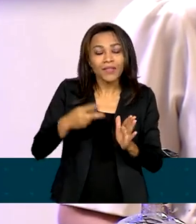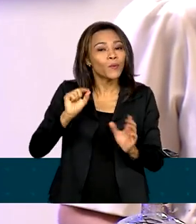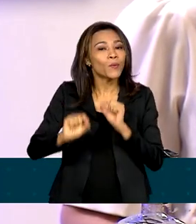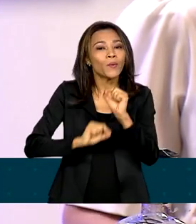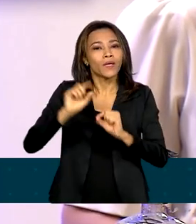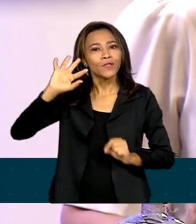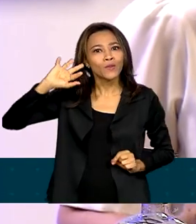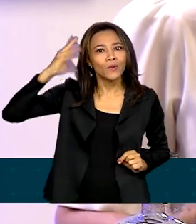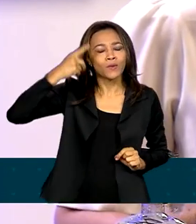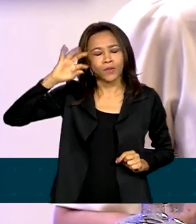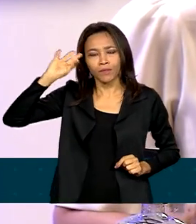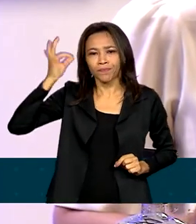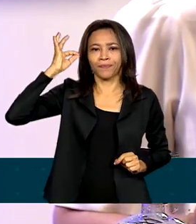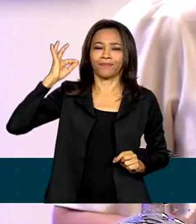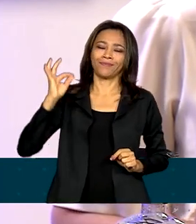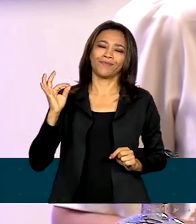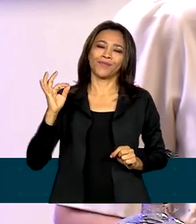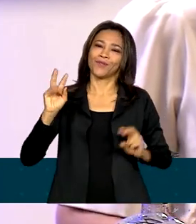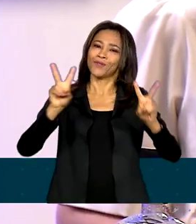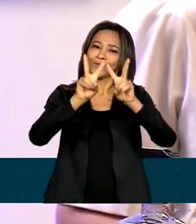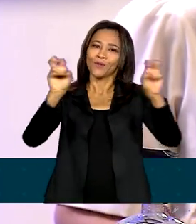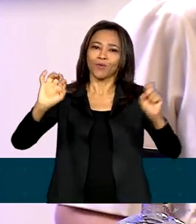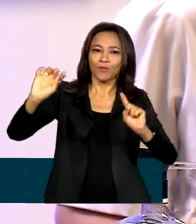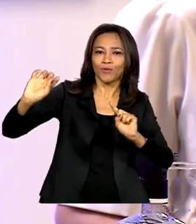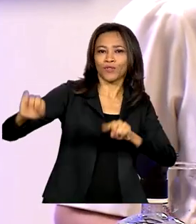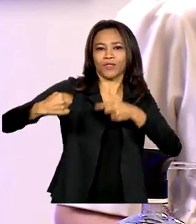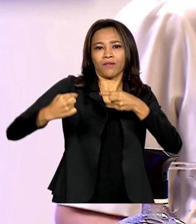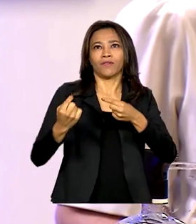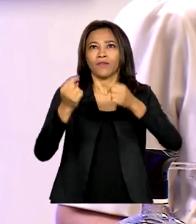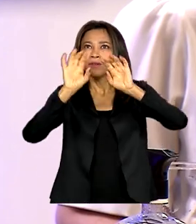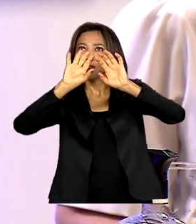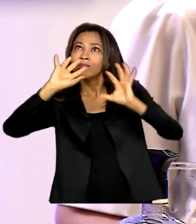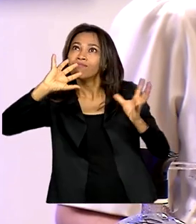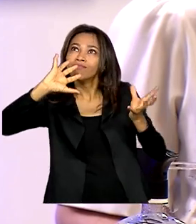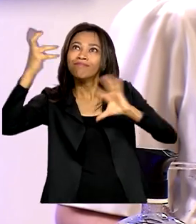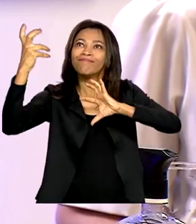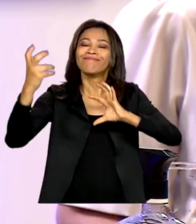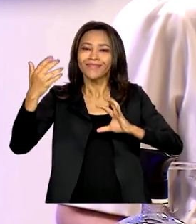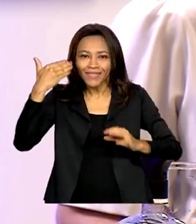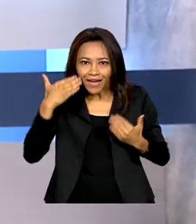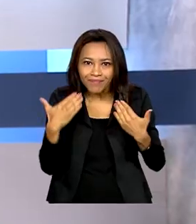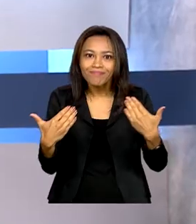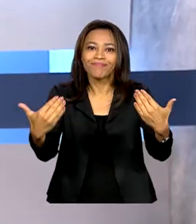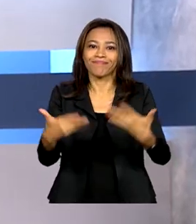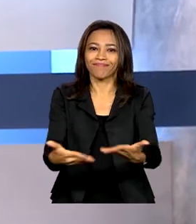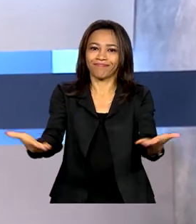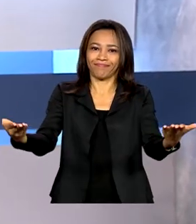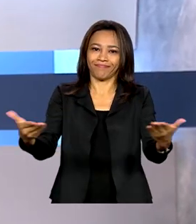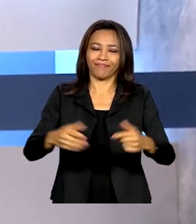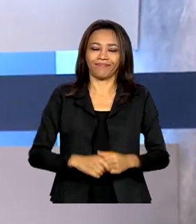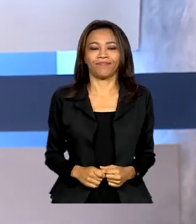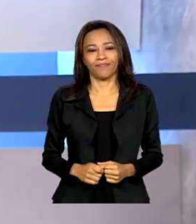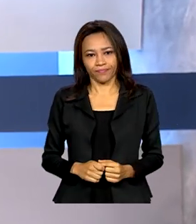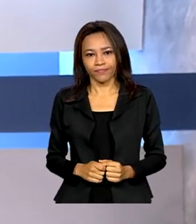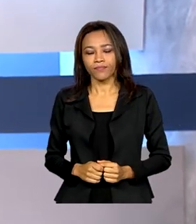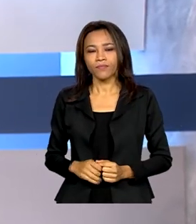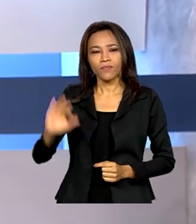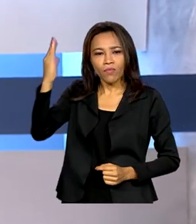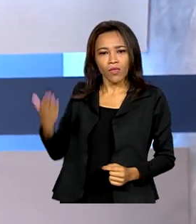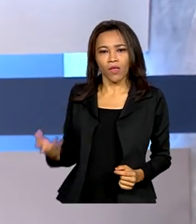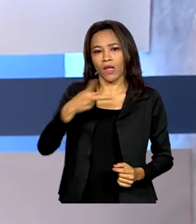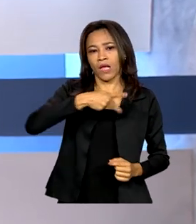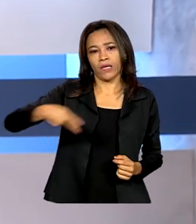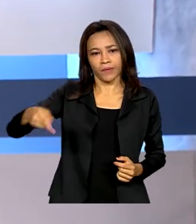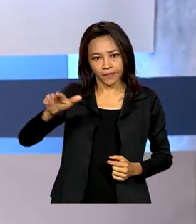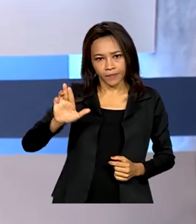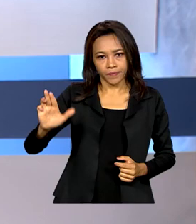mais rápidas para os desafios da mudança climática que aí estão postas à nossa frente. O presidente Lula